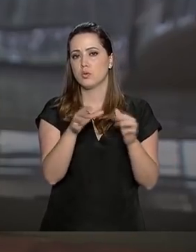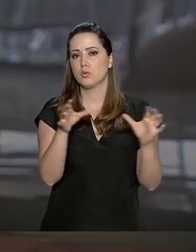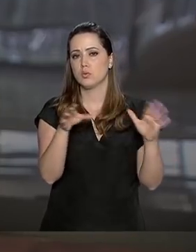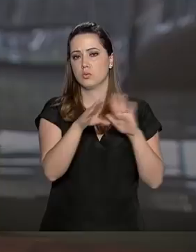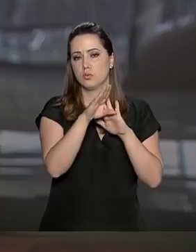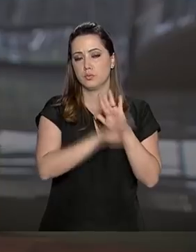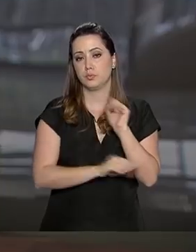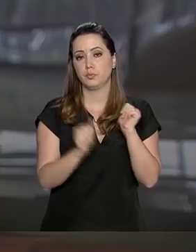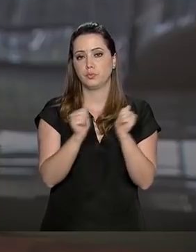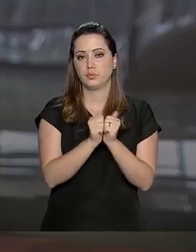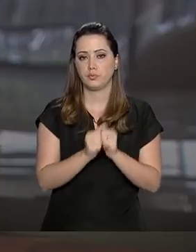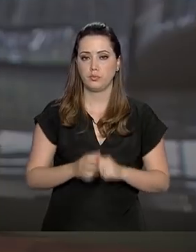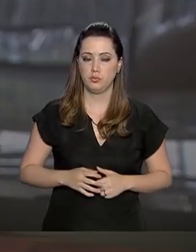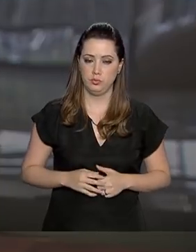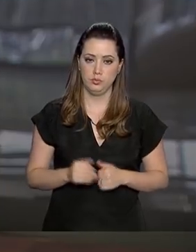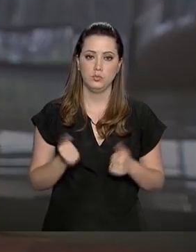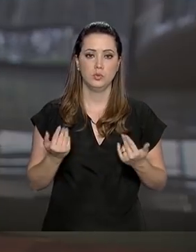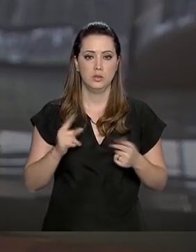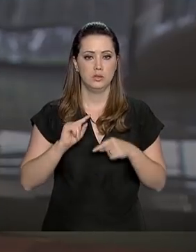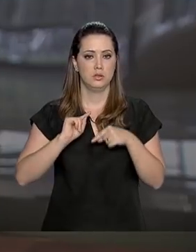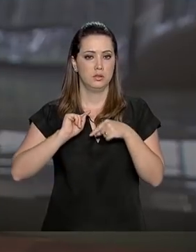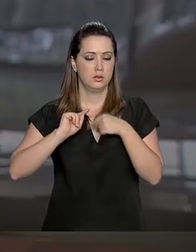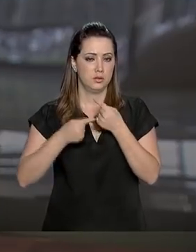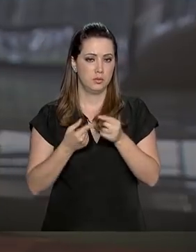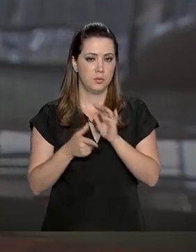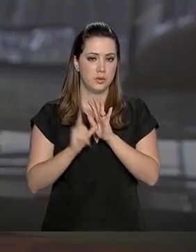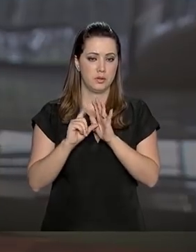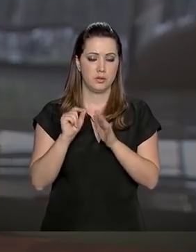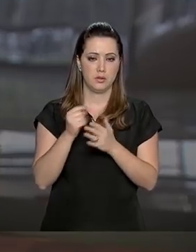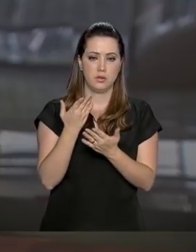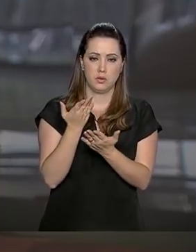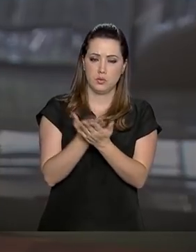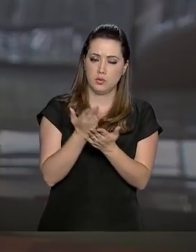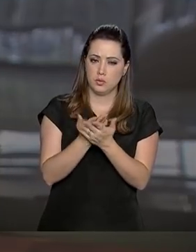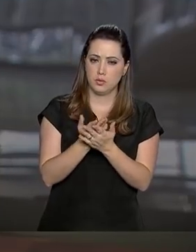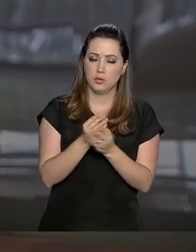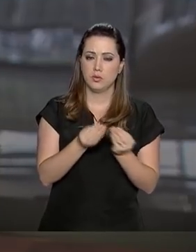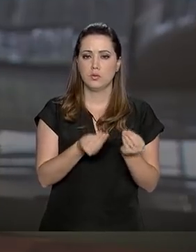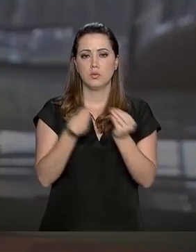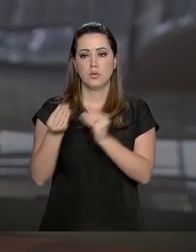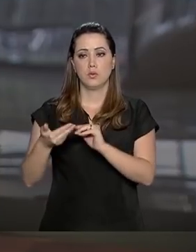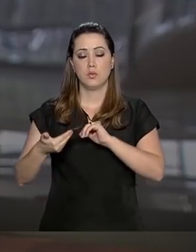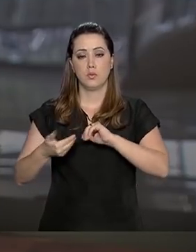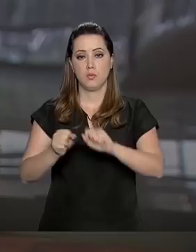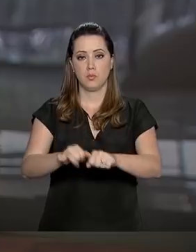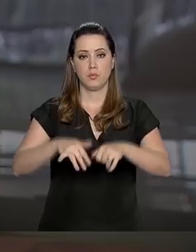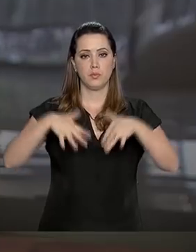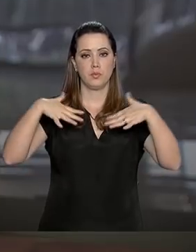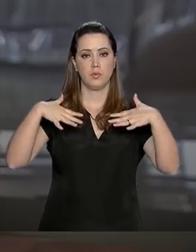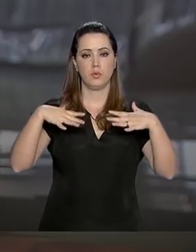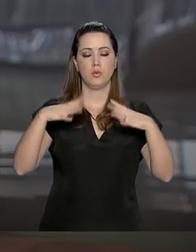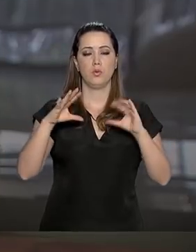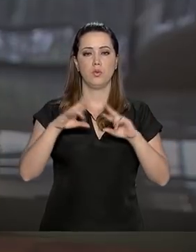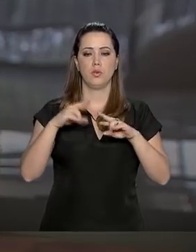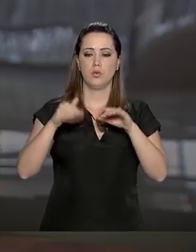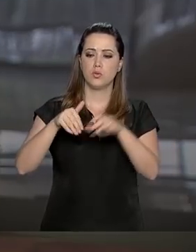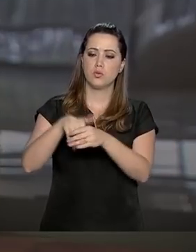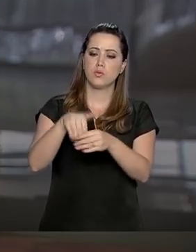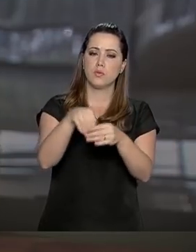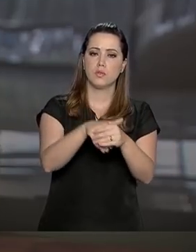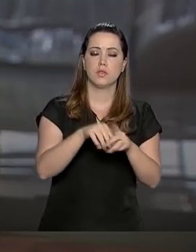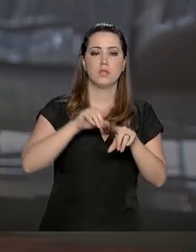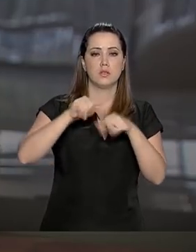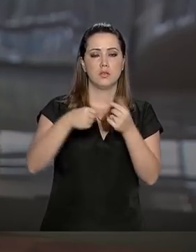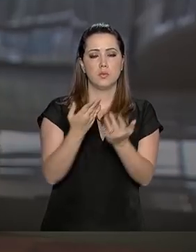projetos juntos, e depois, antes deles serem enviados, claro, ao plenário da Câmara dos Deputados. E depois da